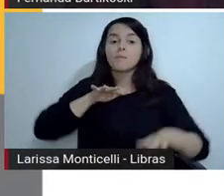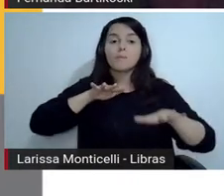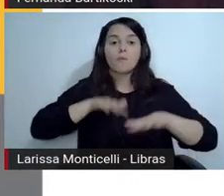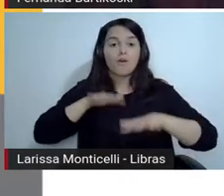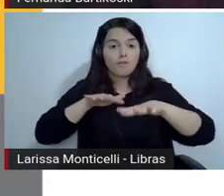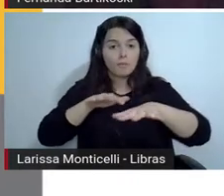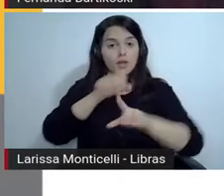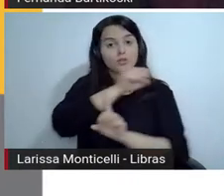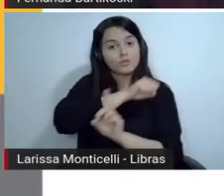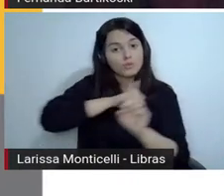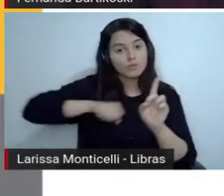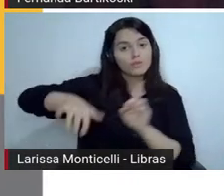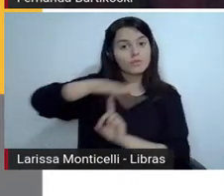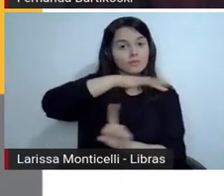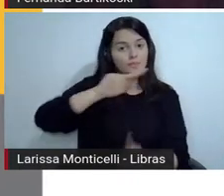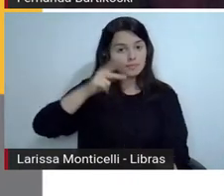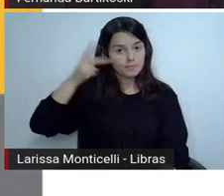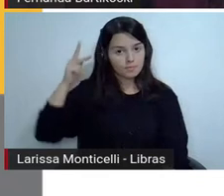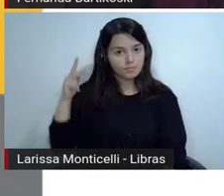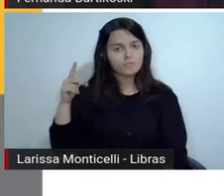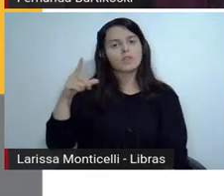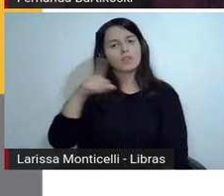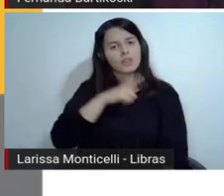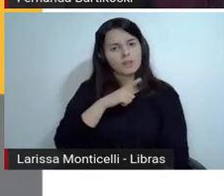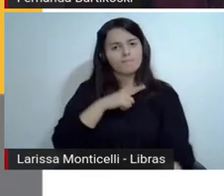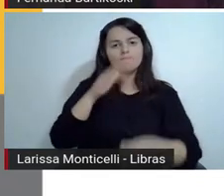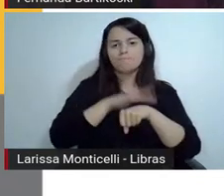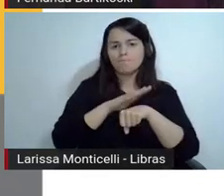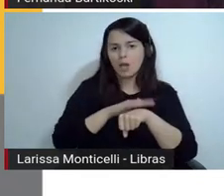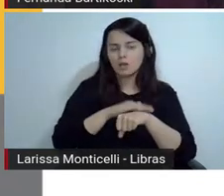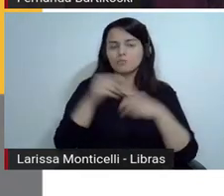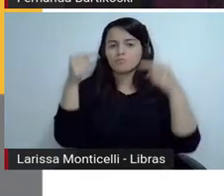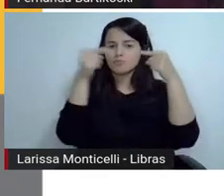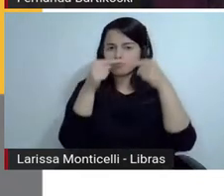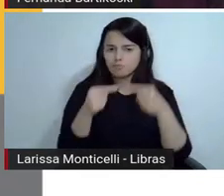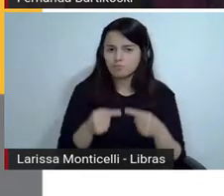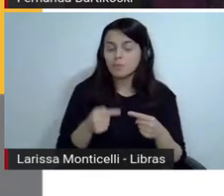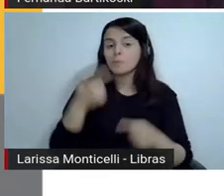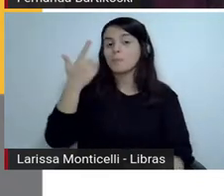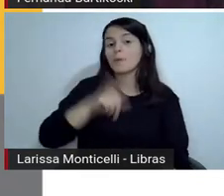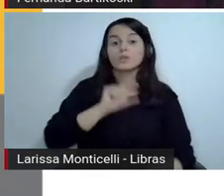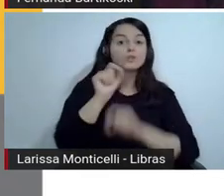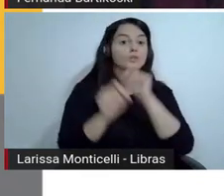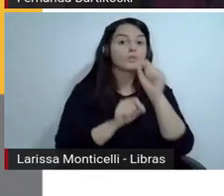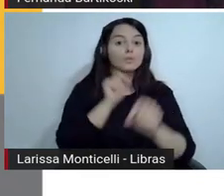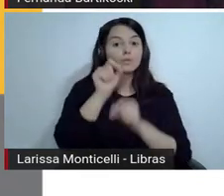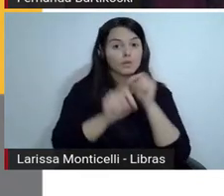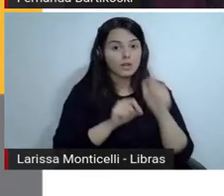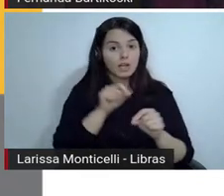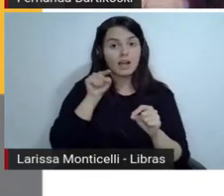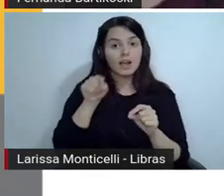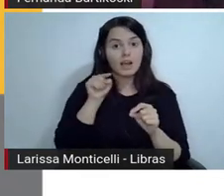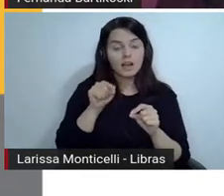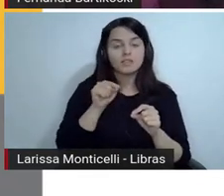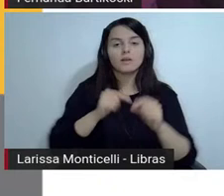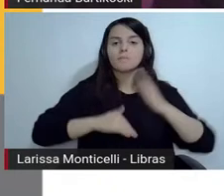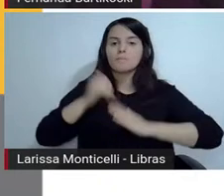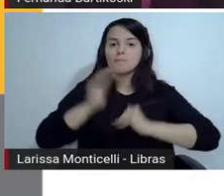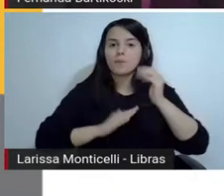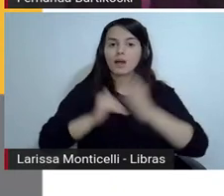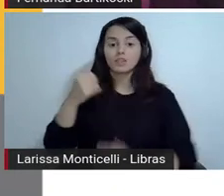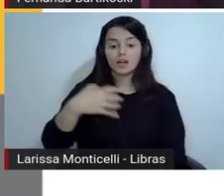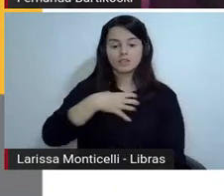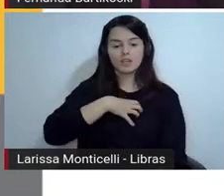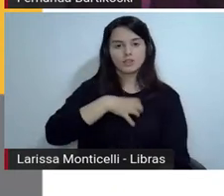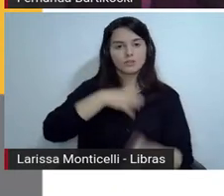e de construção de sentidos no ato da leitura literária. Por que que eu achei, né? Por que que a gente acabou